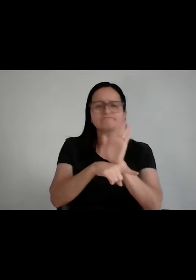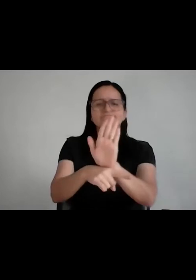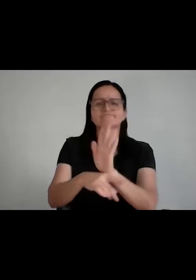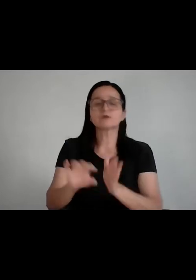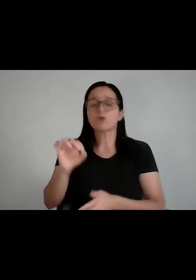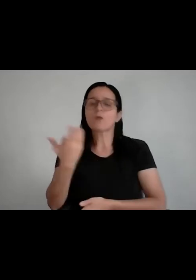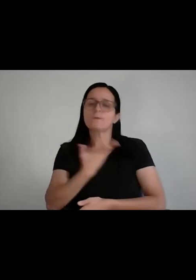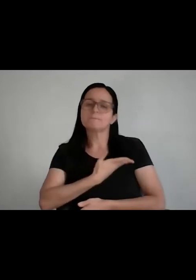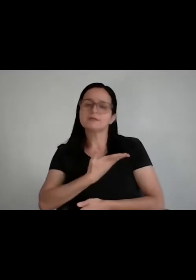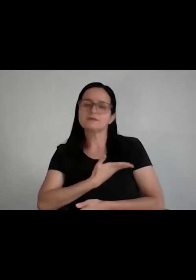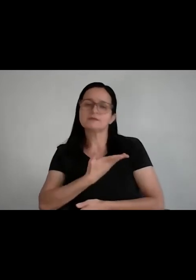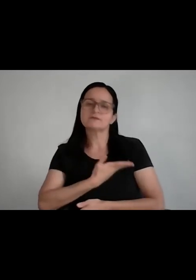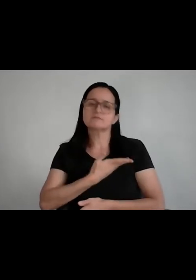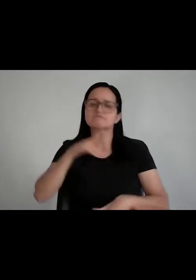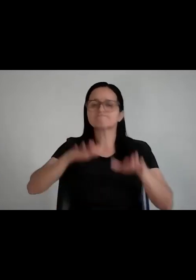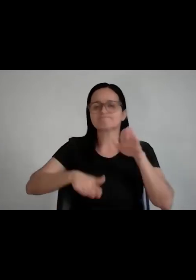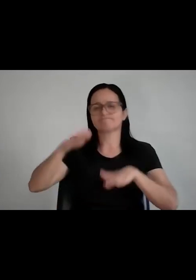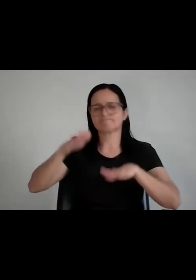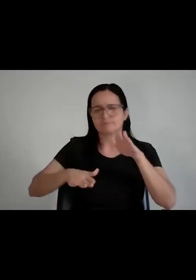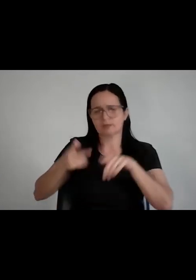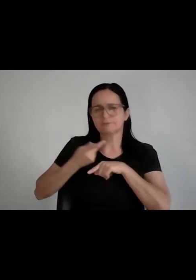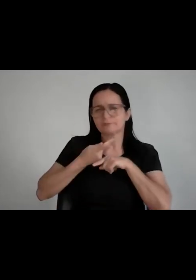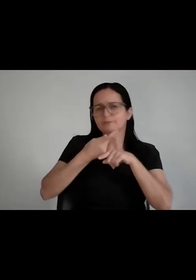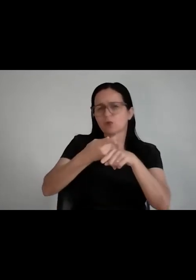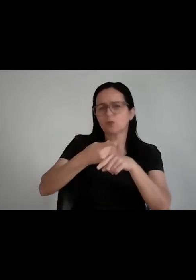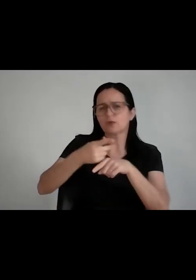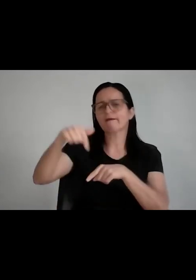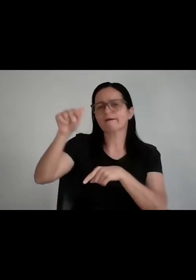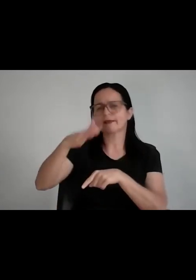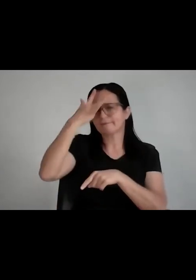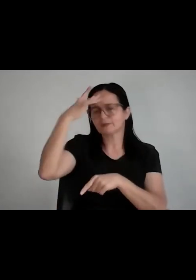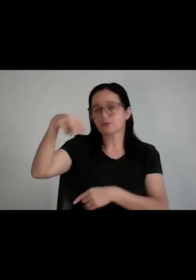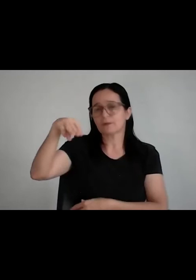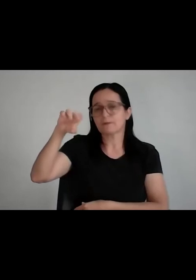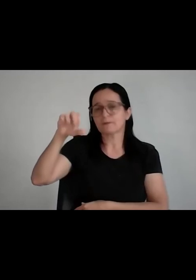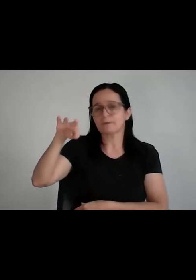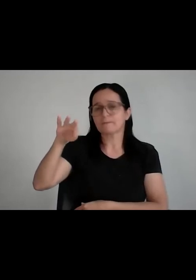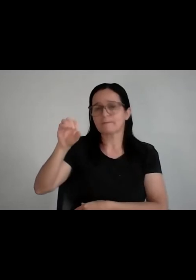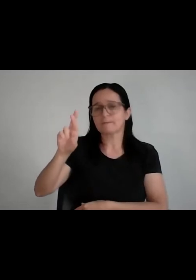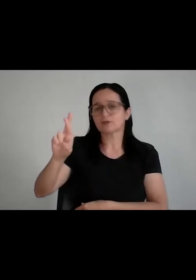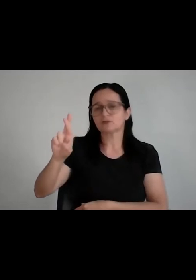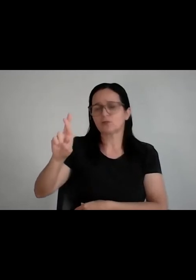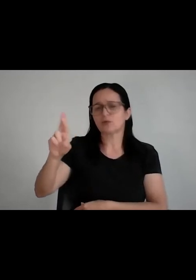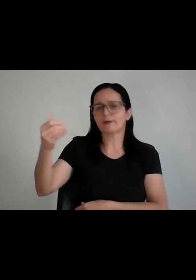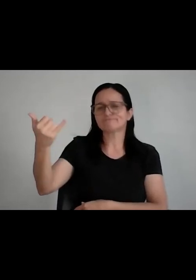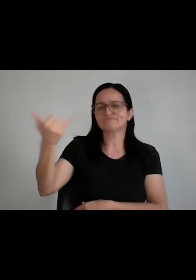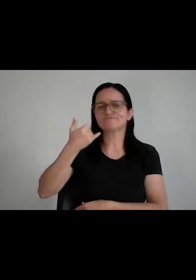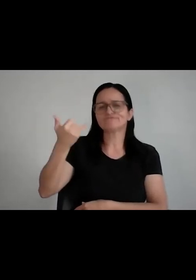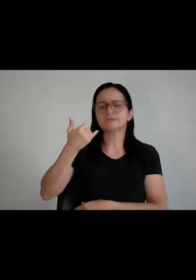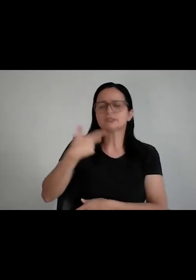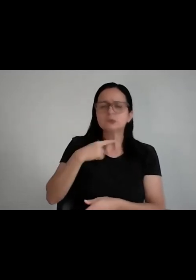diversificando, mas que você tenha mentores para que você possa ali trocar ideias na hora da tomada de decisão,